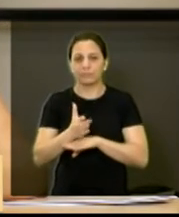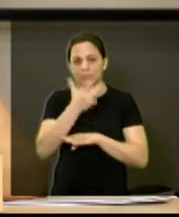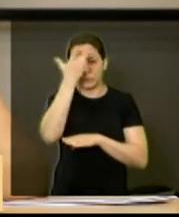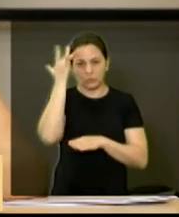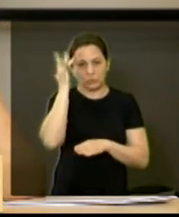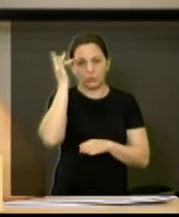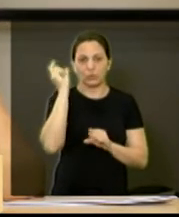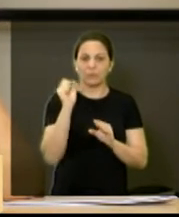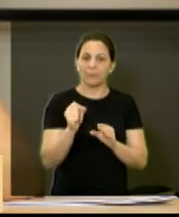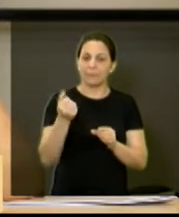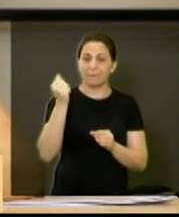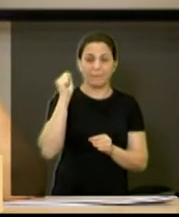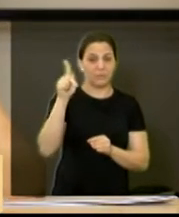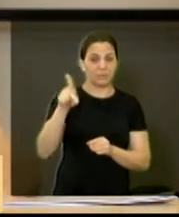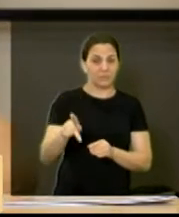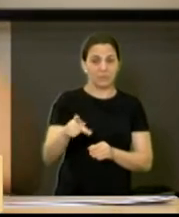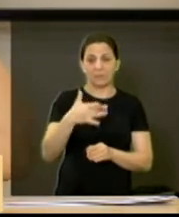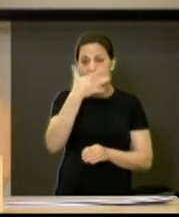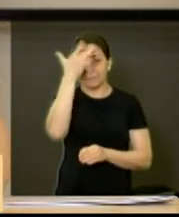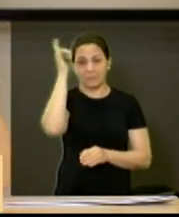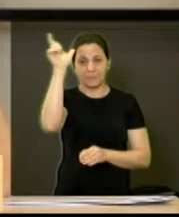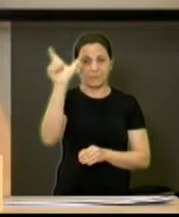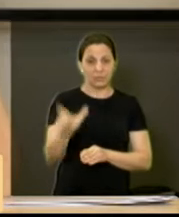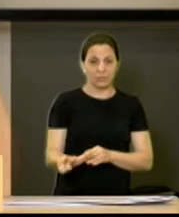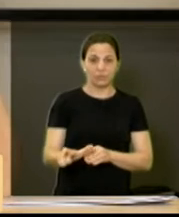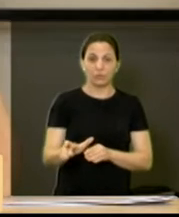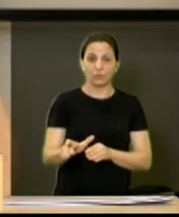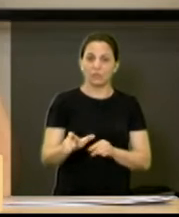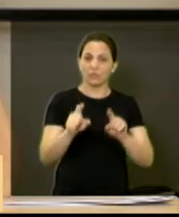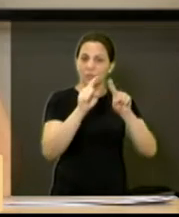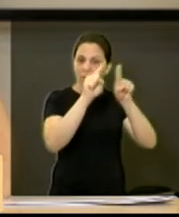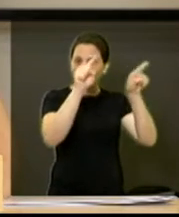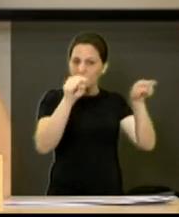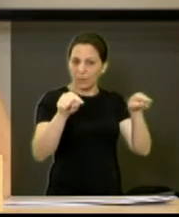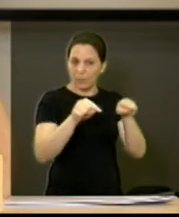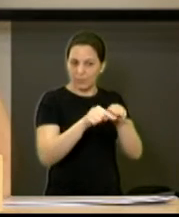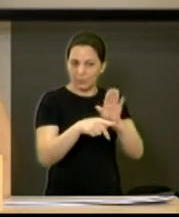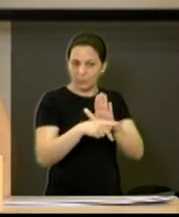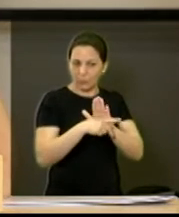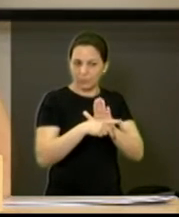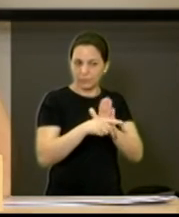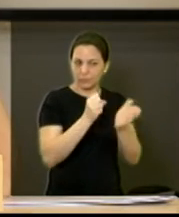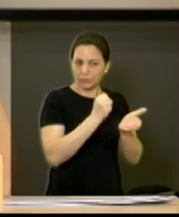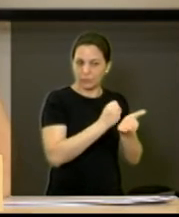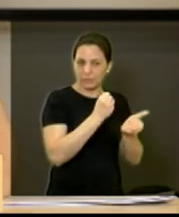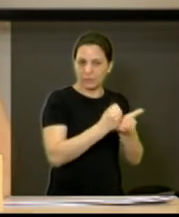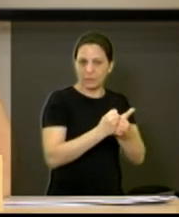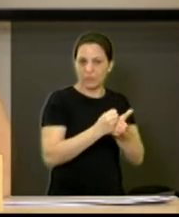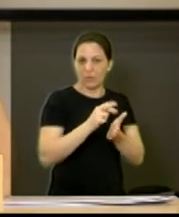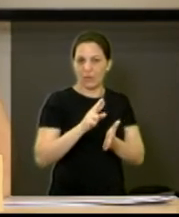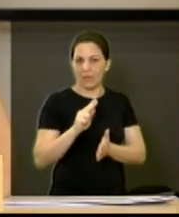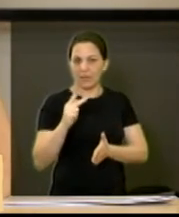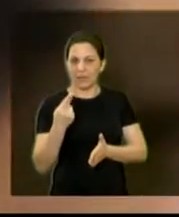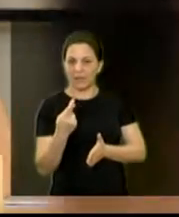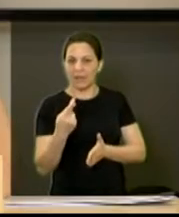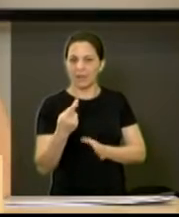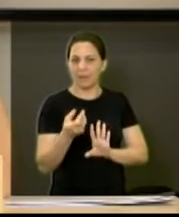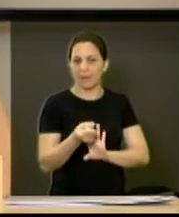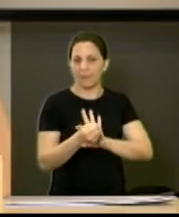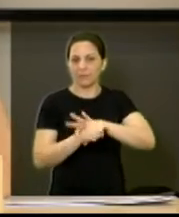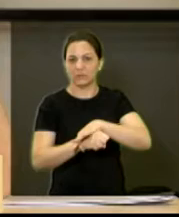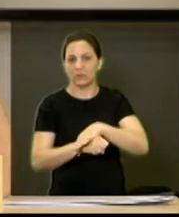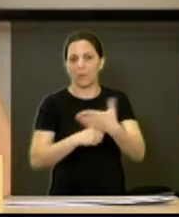outros que se aposentaram. Então, o quadro, o RH da proteção básica, ele